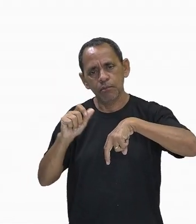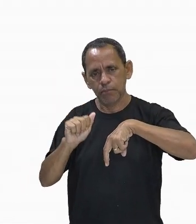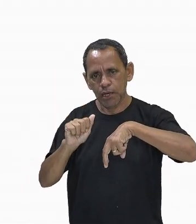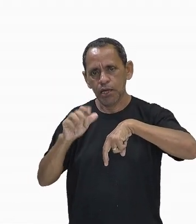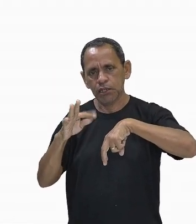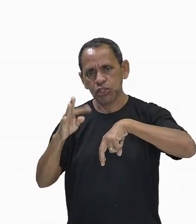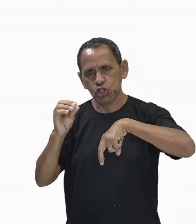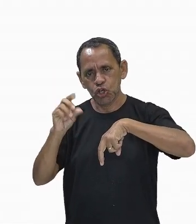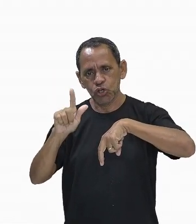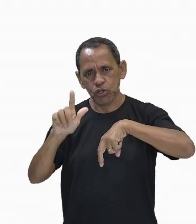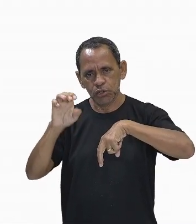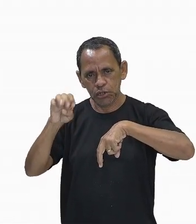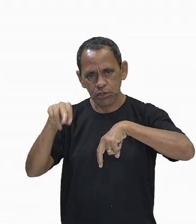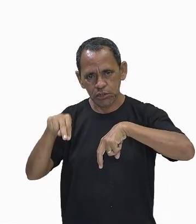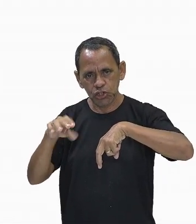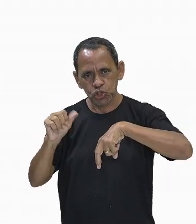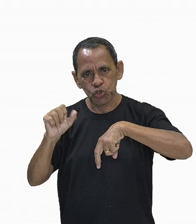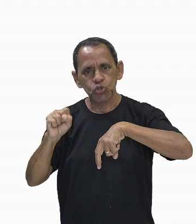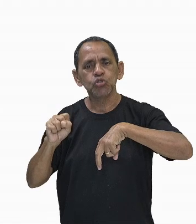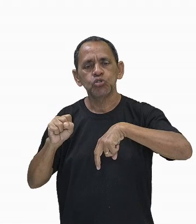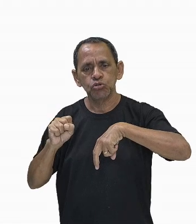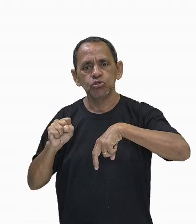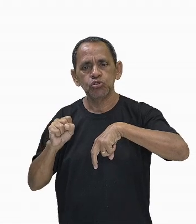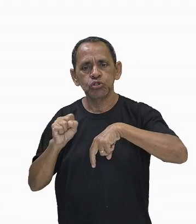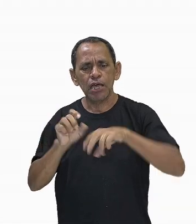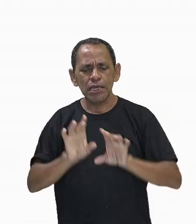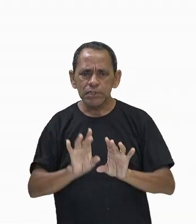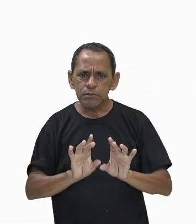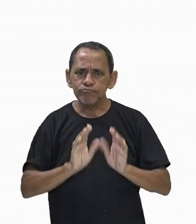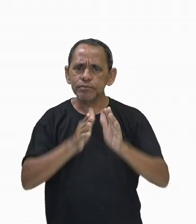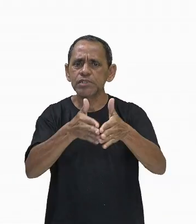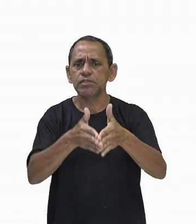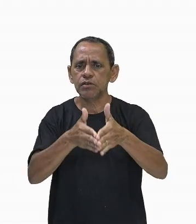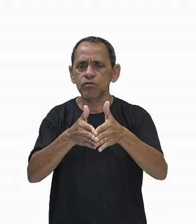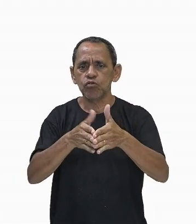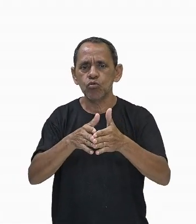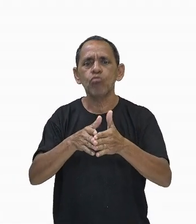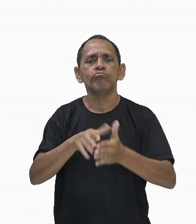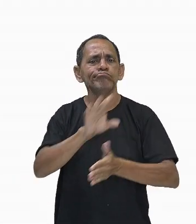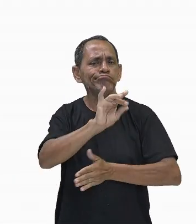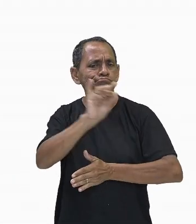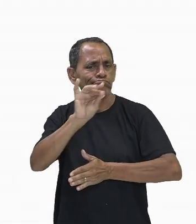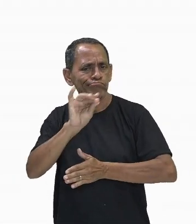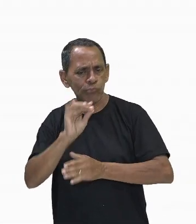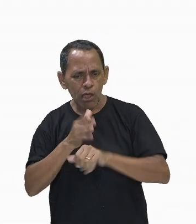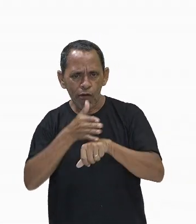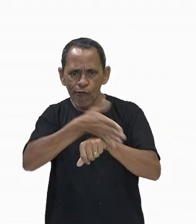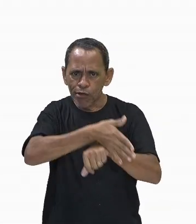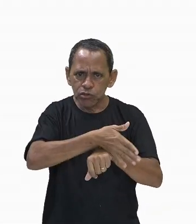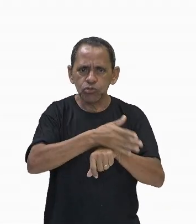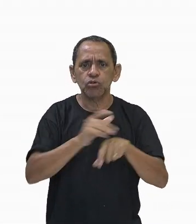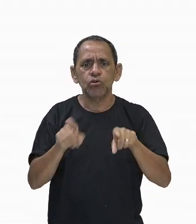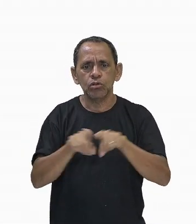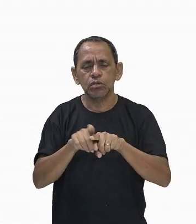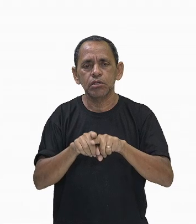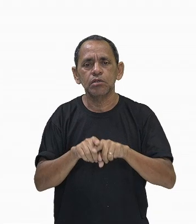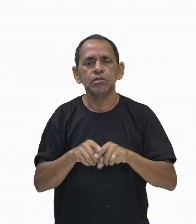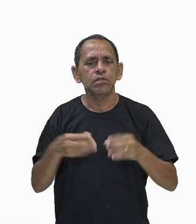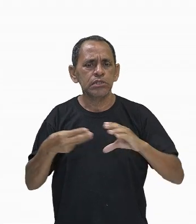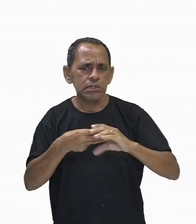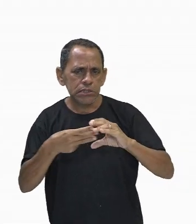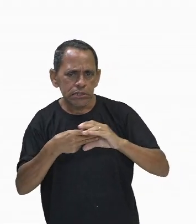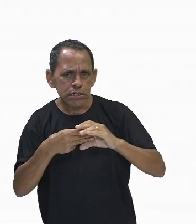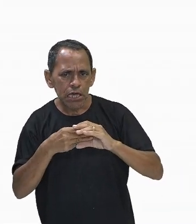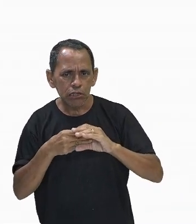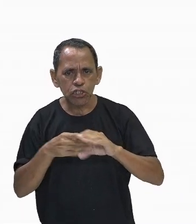específico para cada invasor, ou seja, nós temos aí células de defesa específicas para